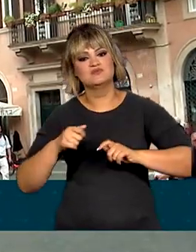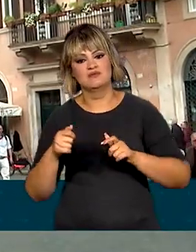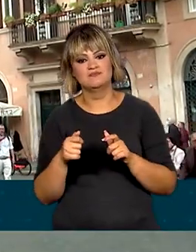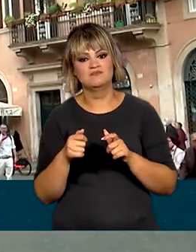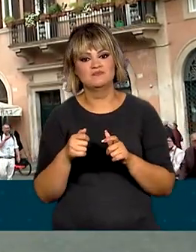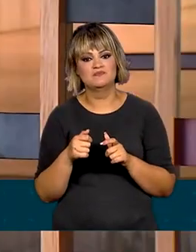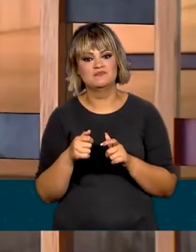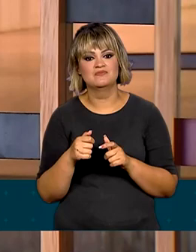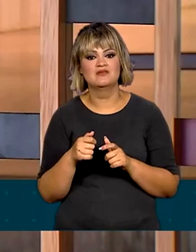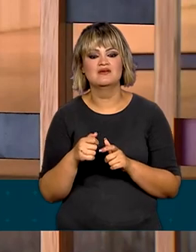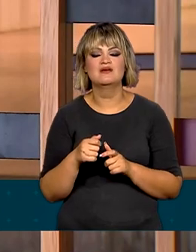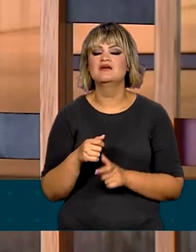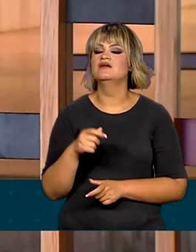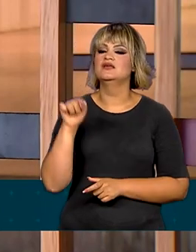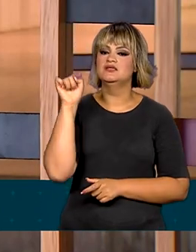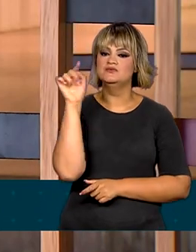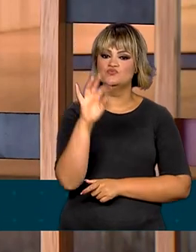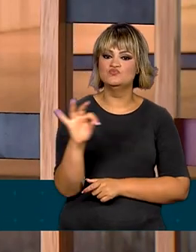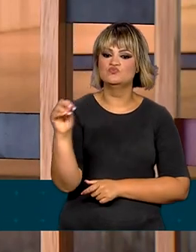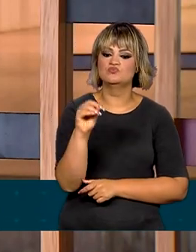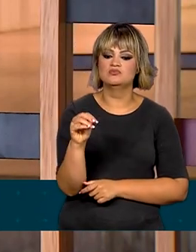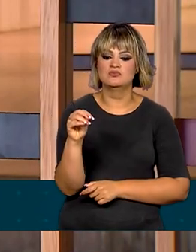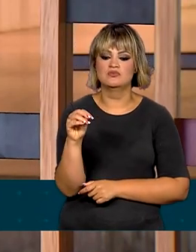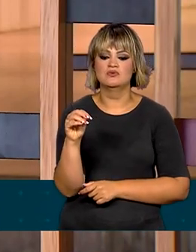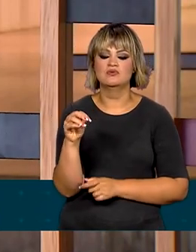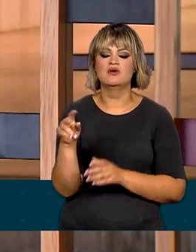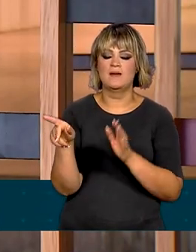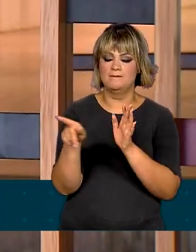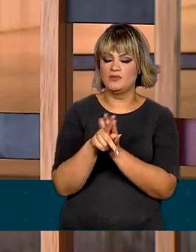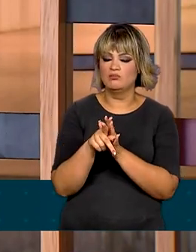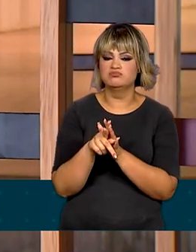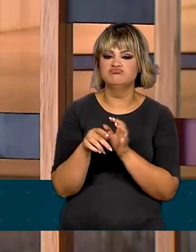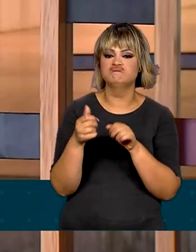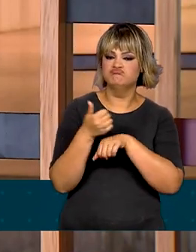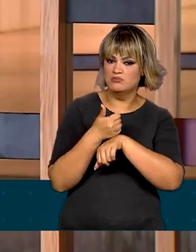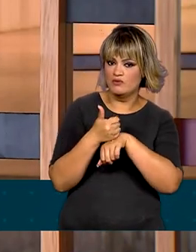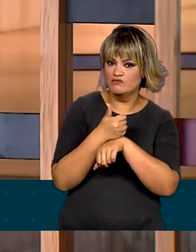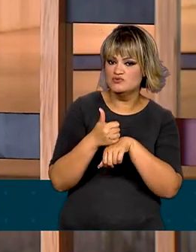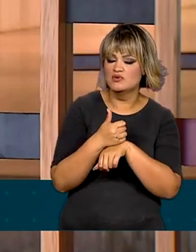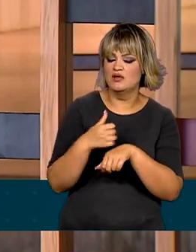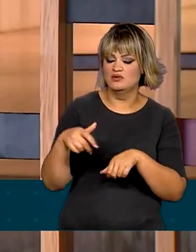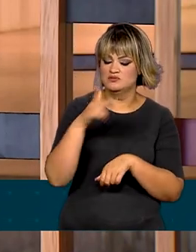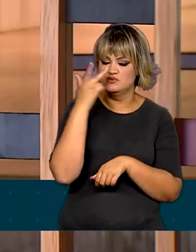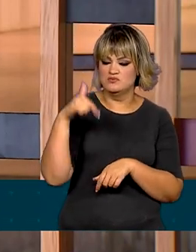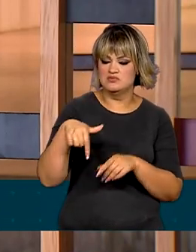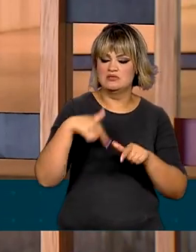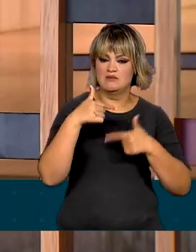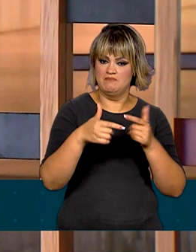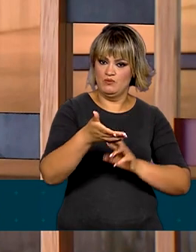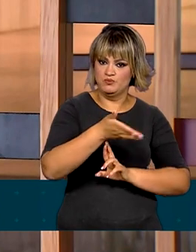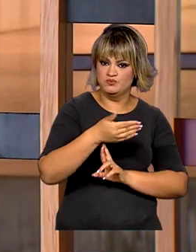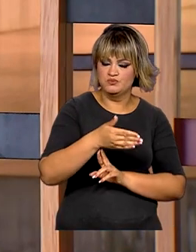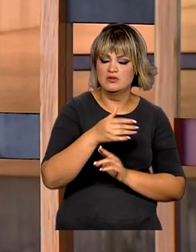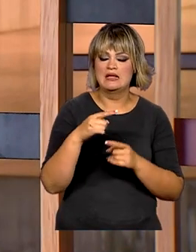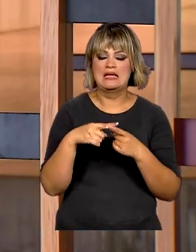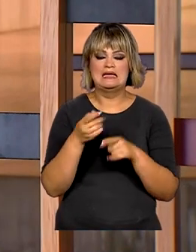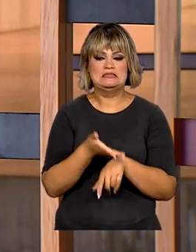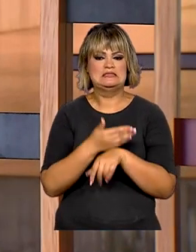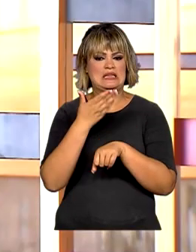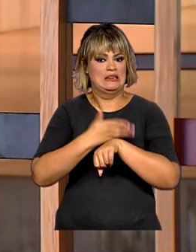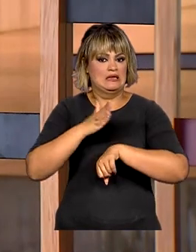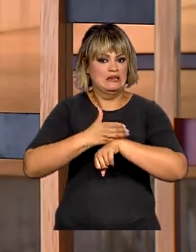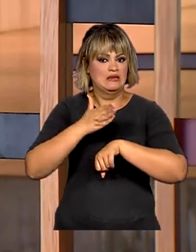exterior é obra tanto do profissionalismo dos agentes consulares brasileiros, de seu treinamento